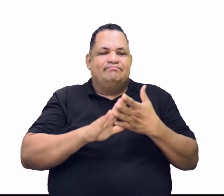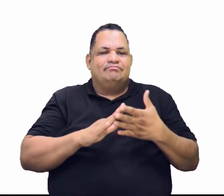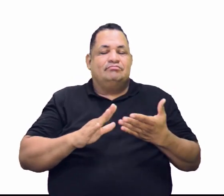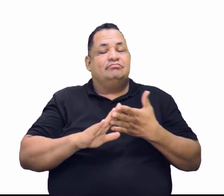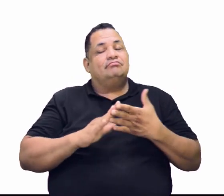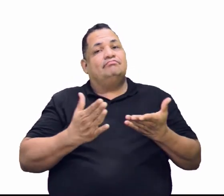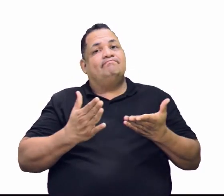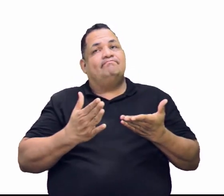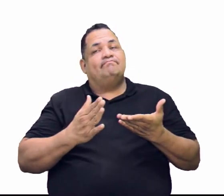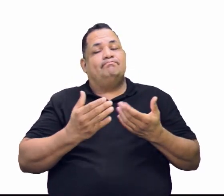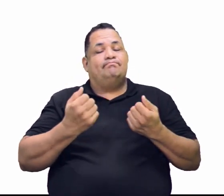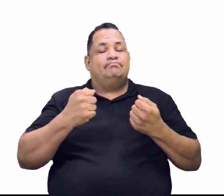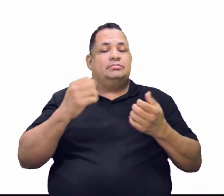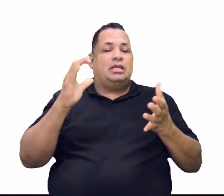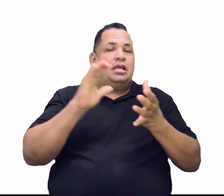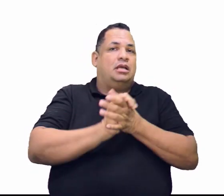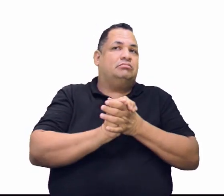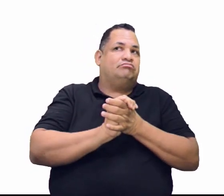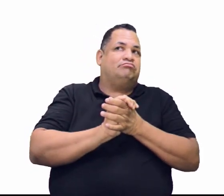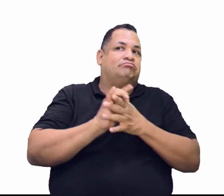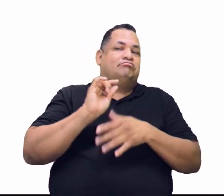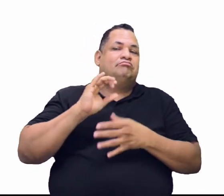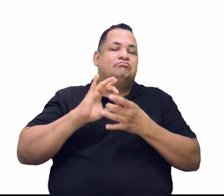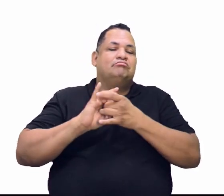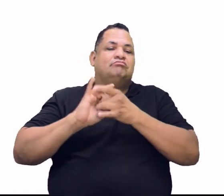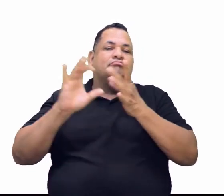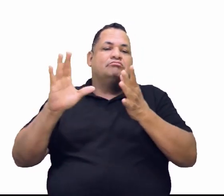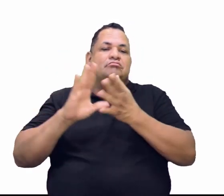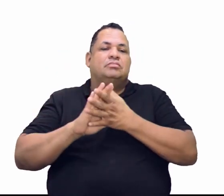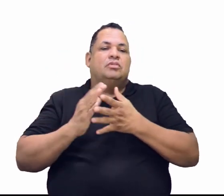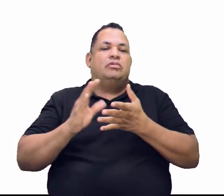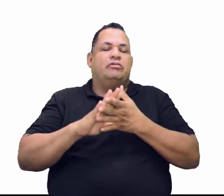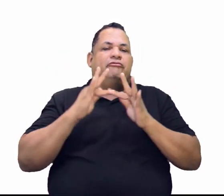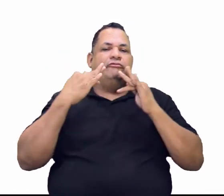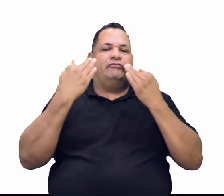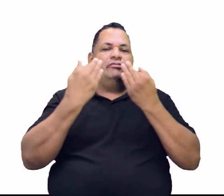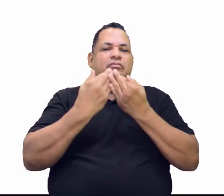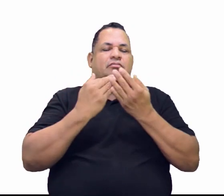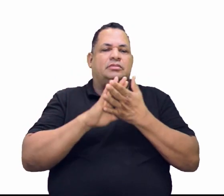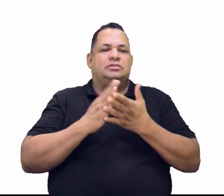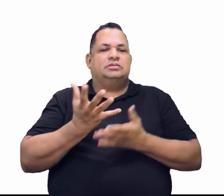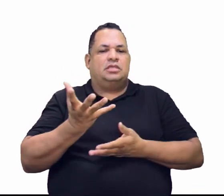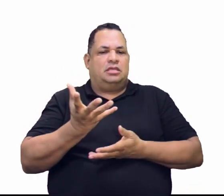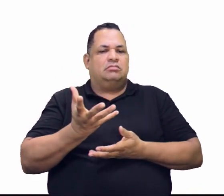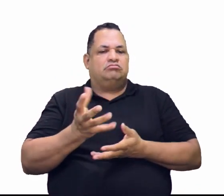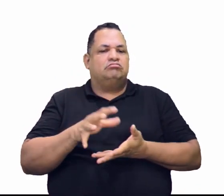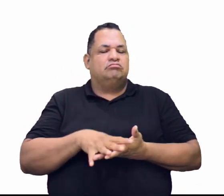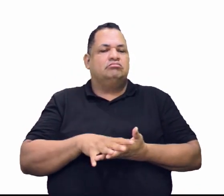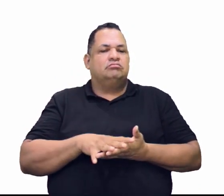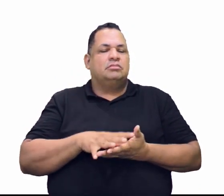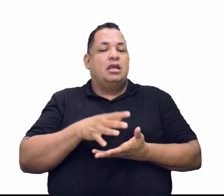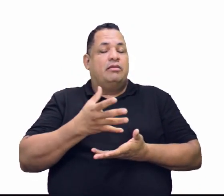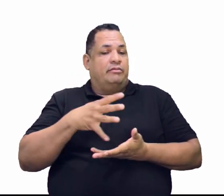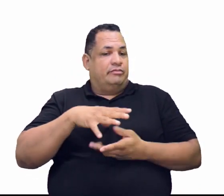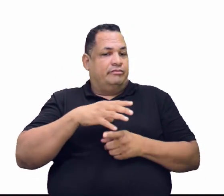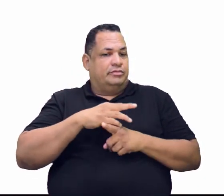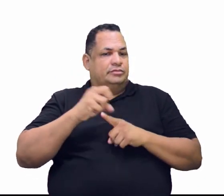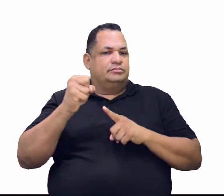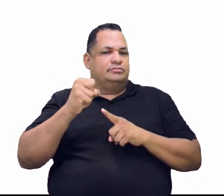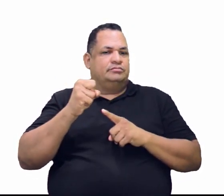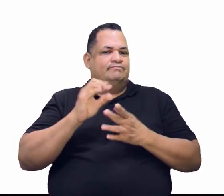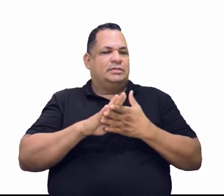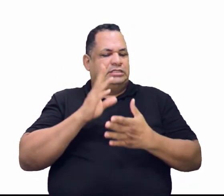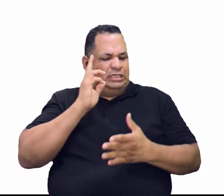Talvez é casado, deixou a família, vai ir para o garimpo para ver se seguir um dinheiro. Mas está aí,